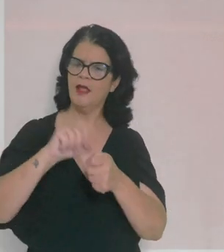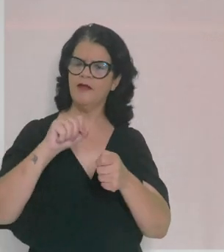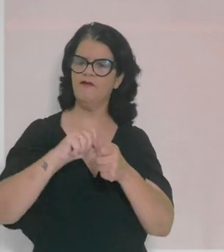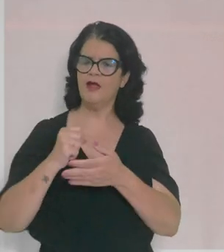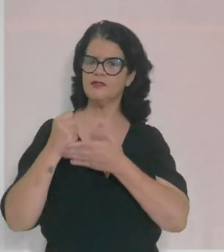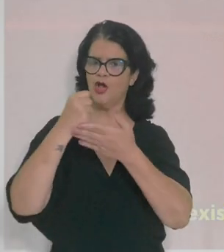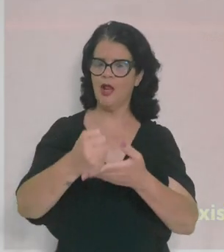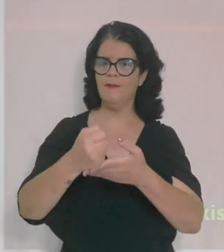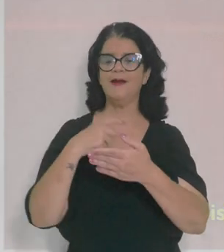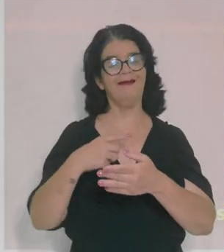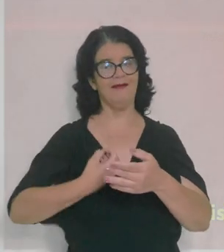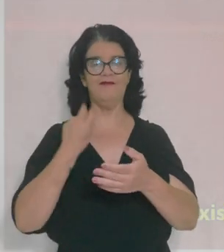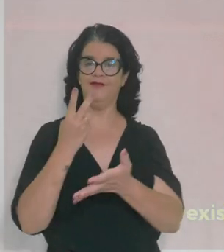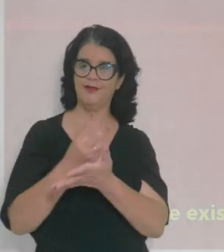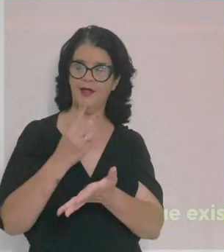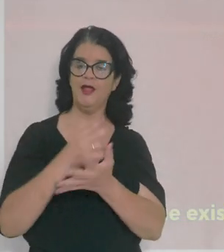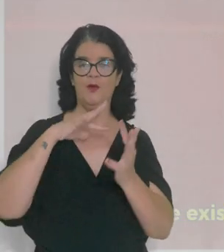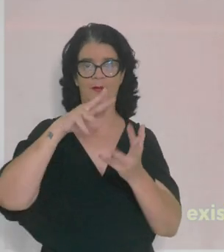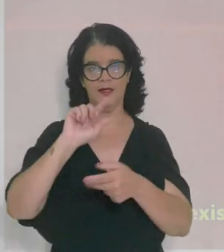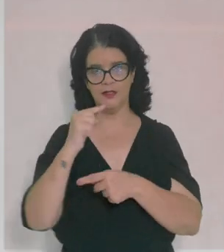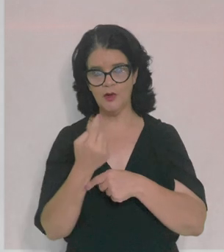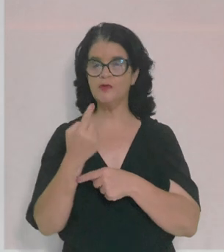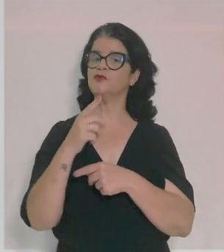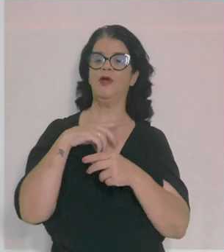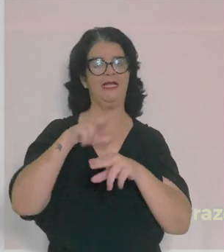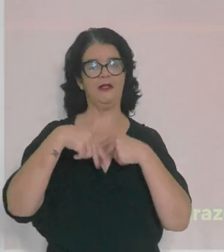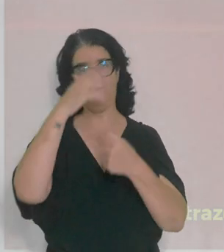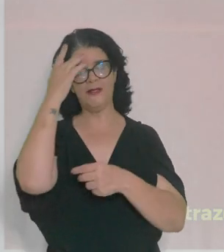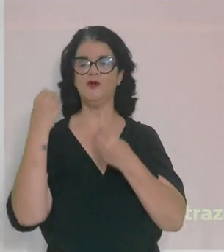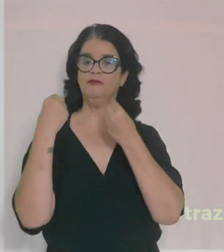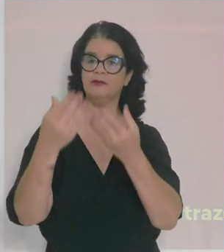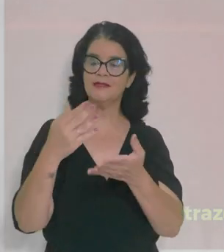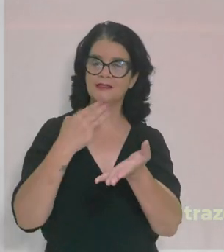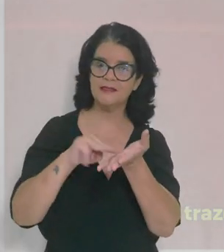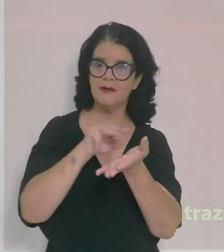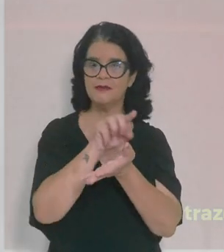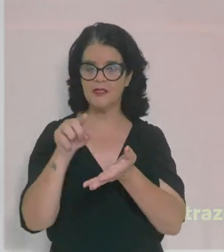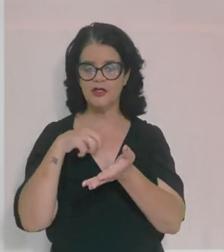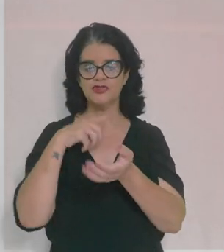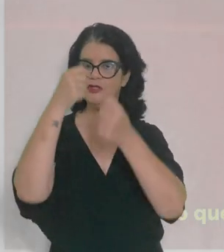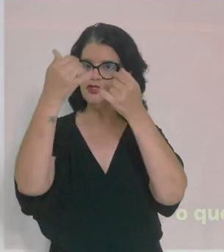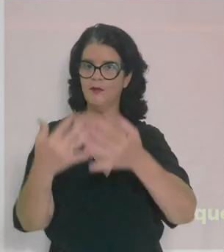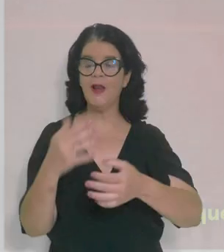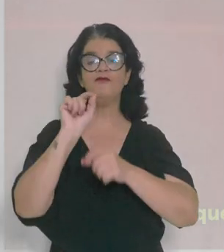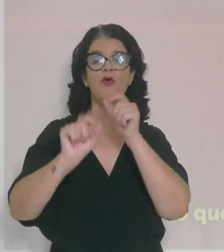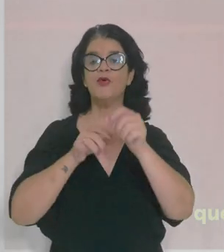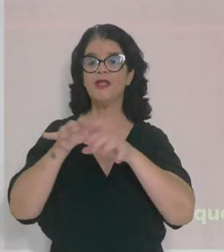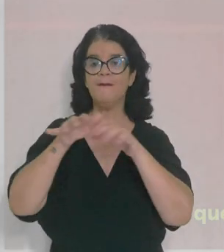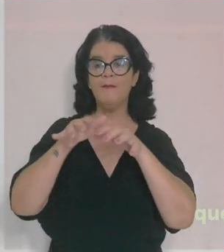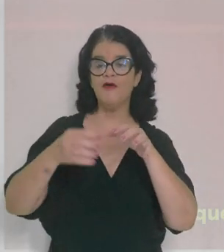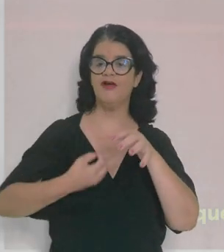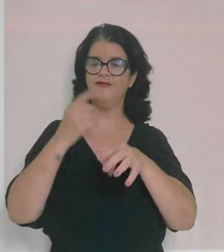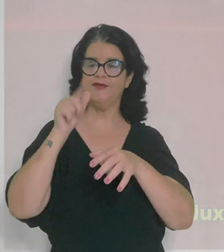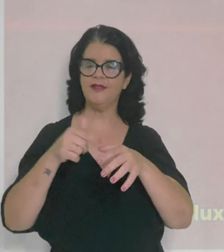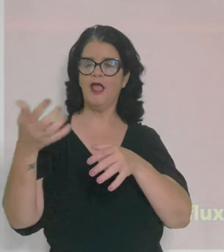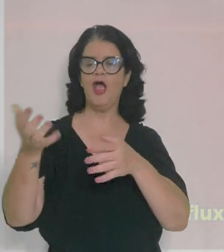fazem colaboro com que exista vida aqui no nosso planeta. Então, pessoal, começo trazendo essa mensagem aí para vocês que fala o que move a vida